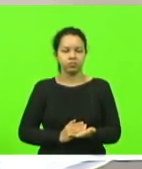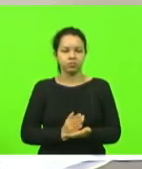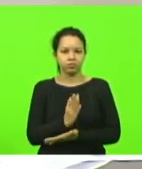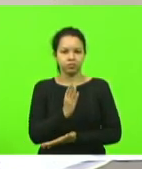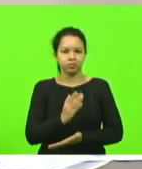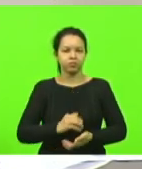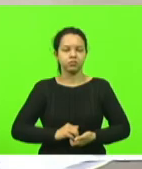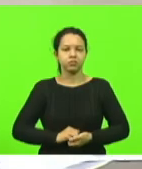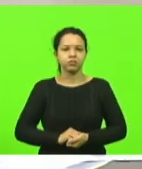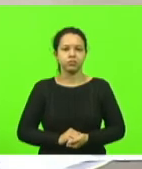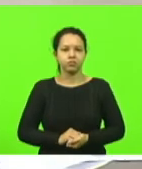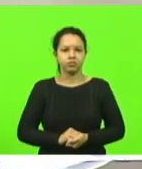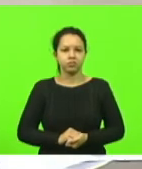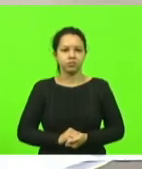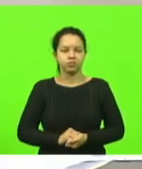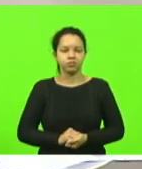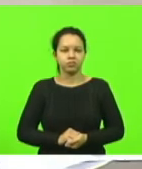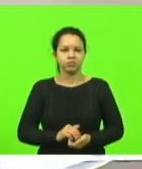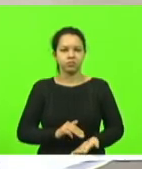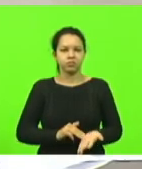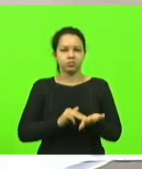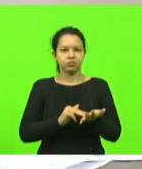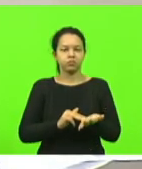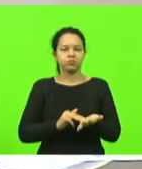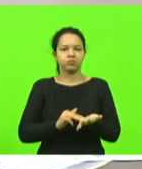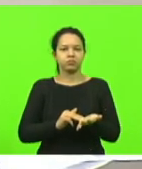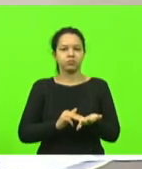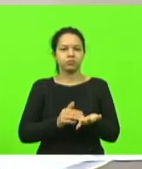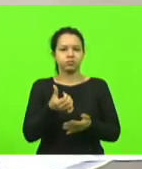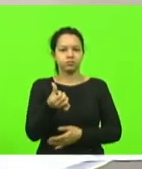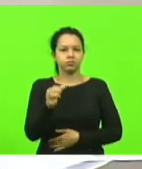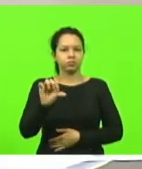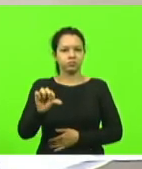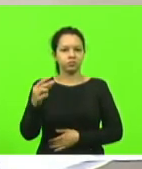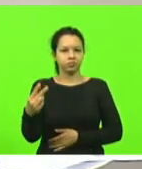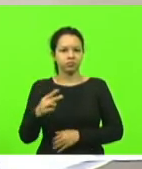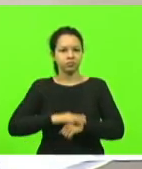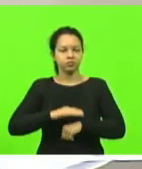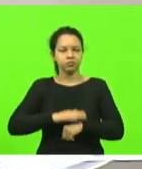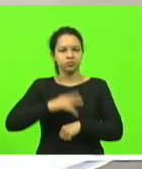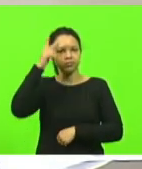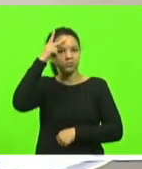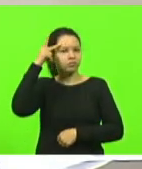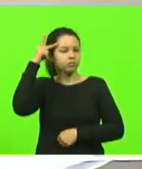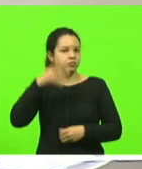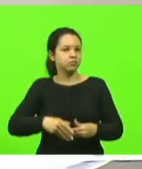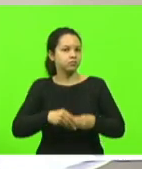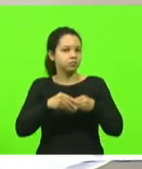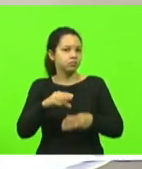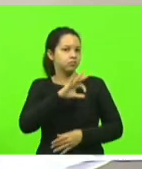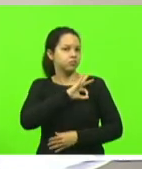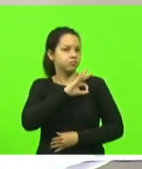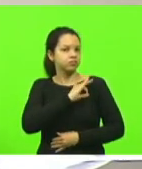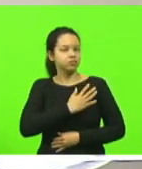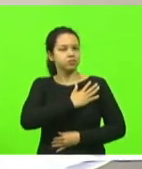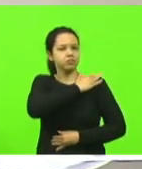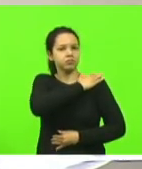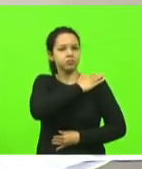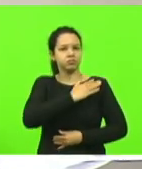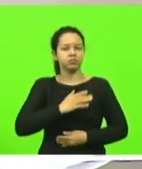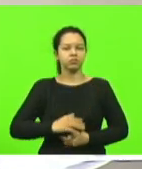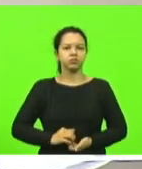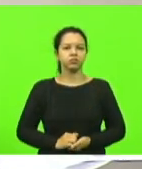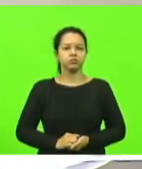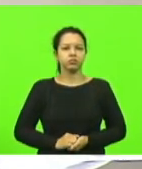Aprovado. Moção número 692, deputado Paulinha, cumprimentando os policiais militares, sargento Gonçalves